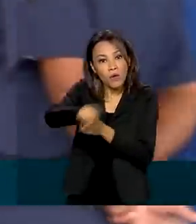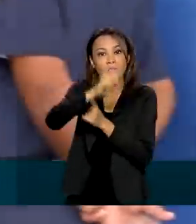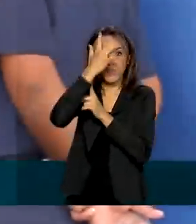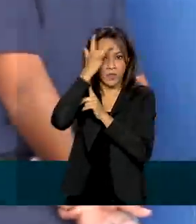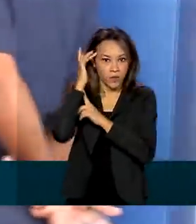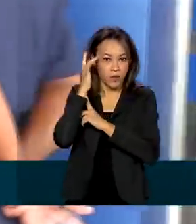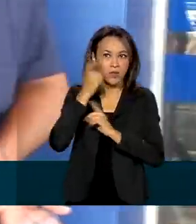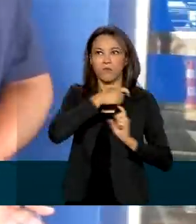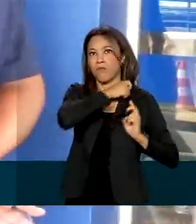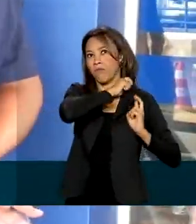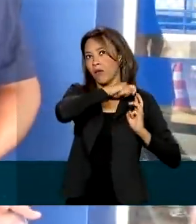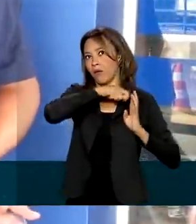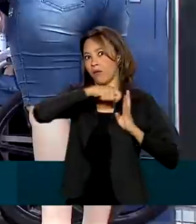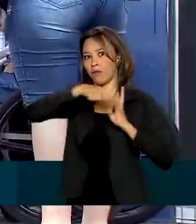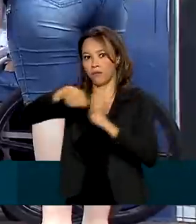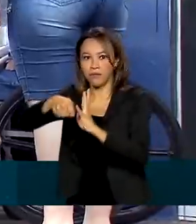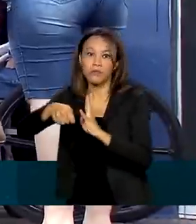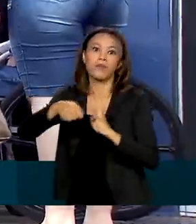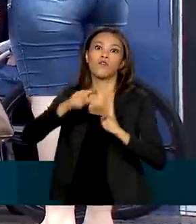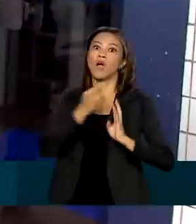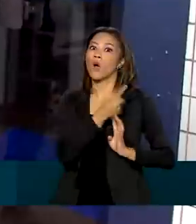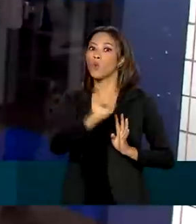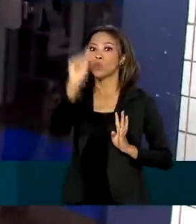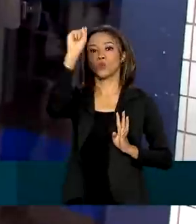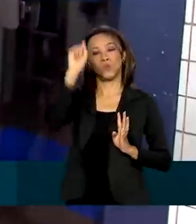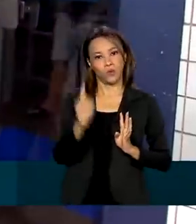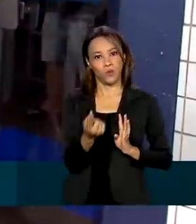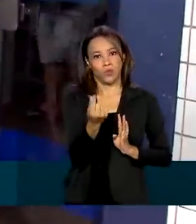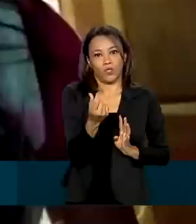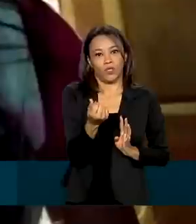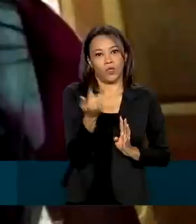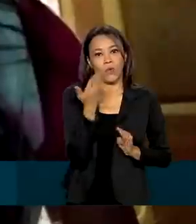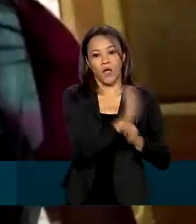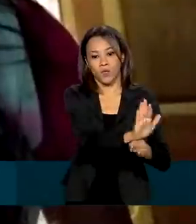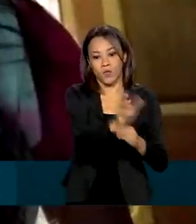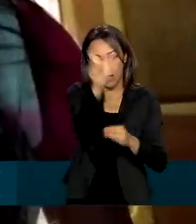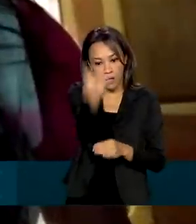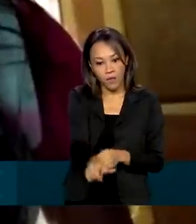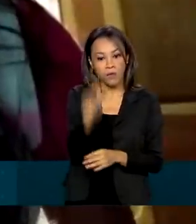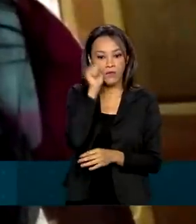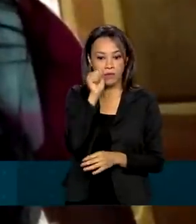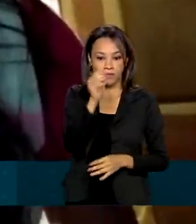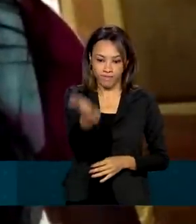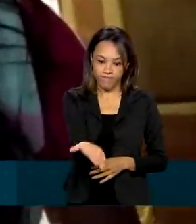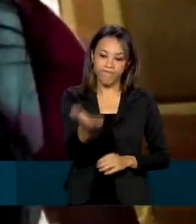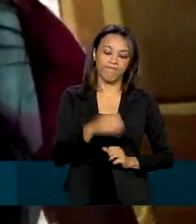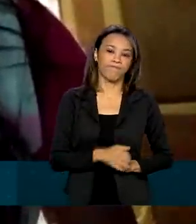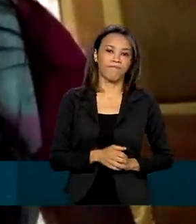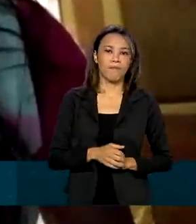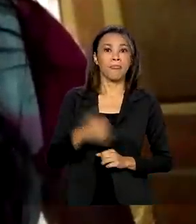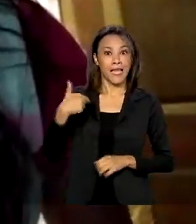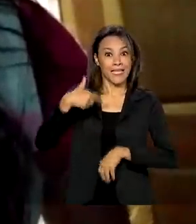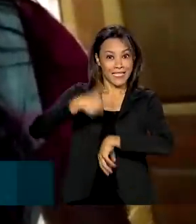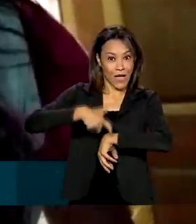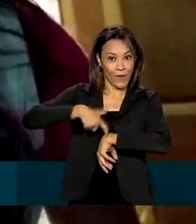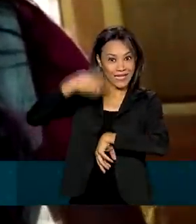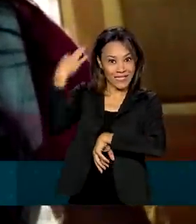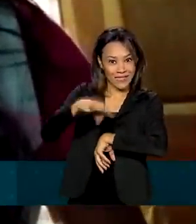Durante meses, o benefício foi a única renda de pessoas, como a dona Francisca. Chegou na hora certa,